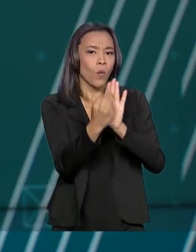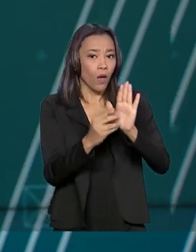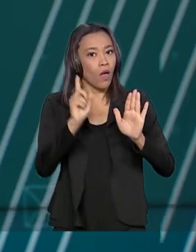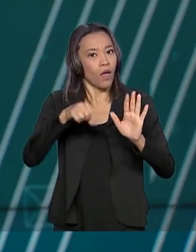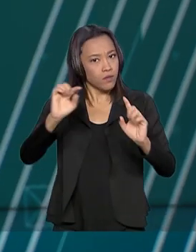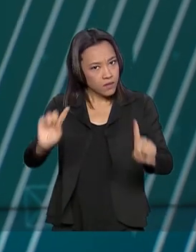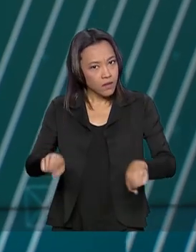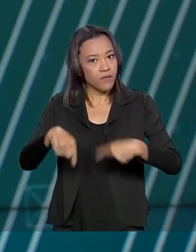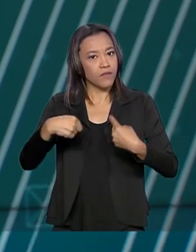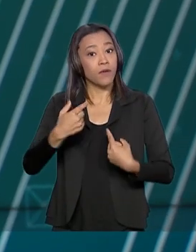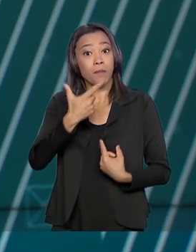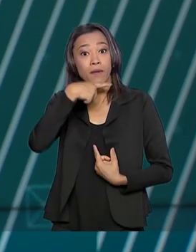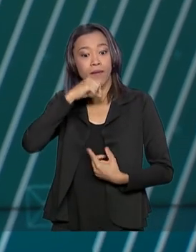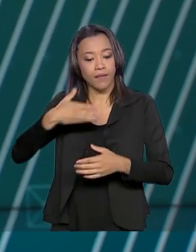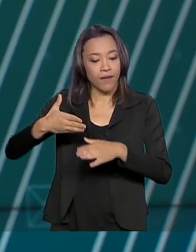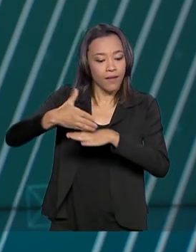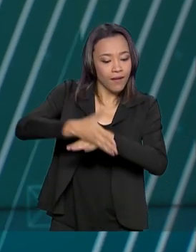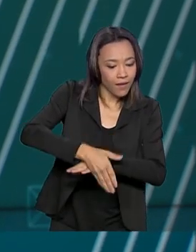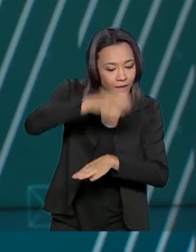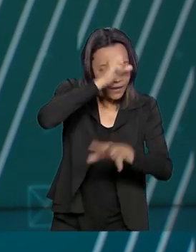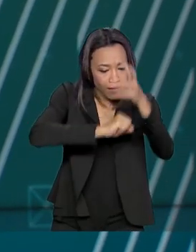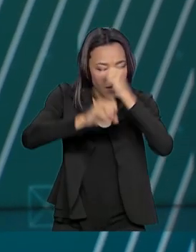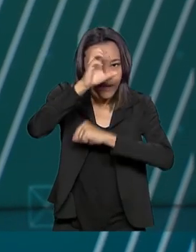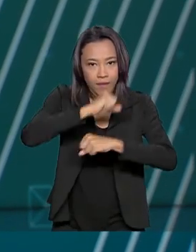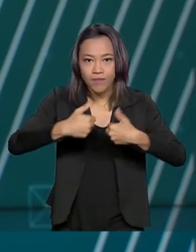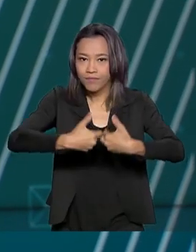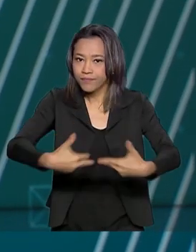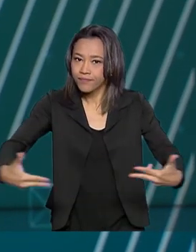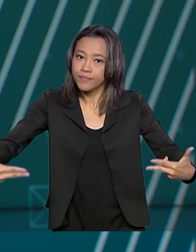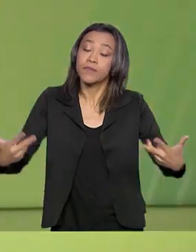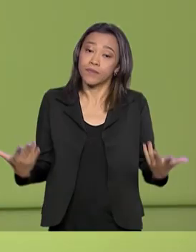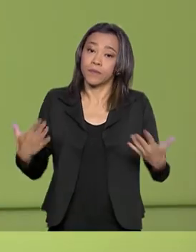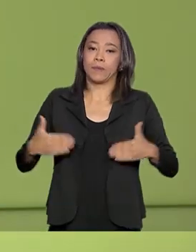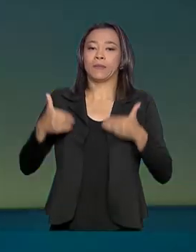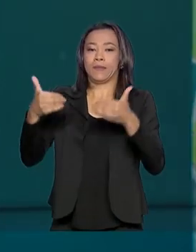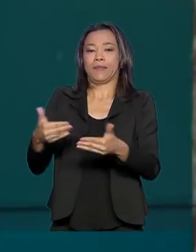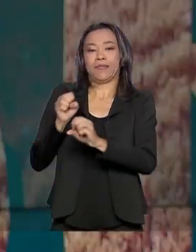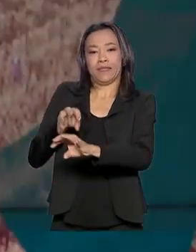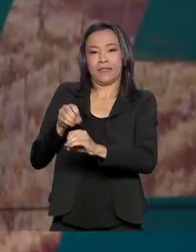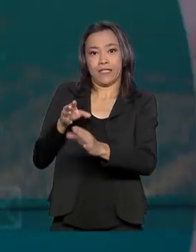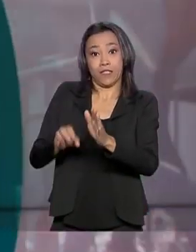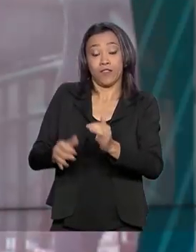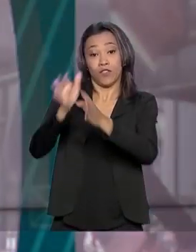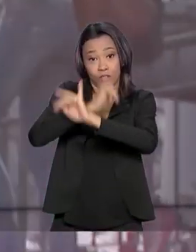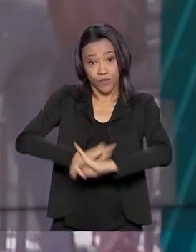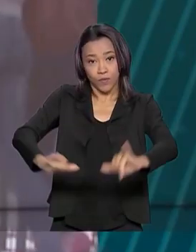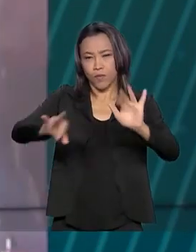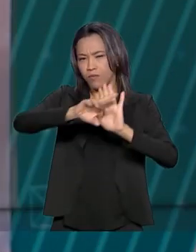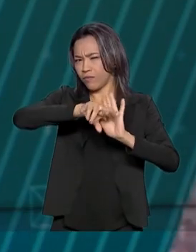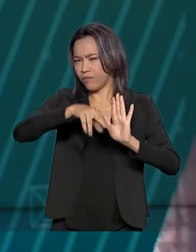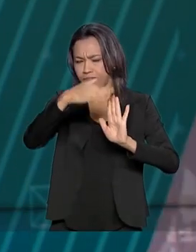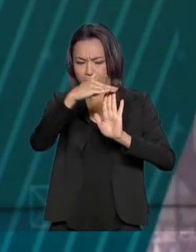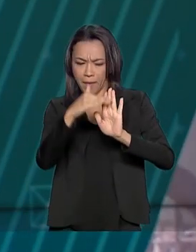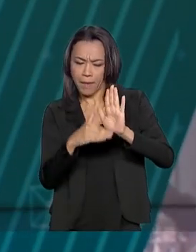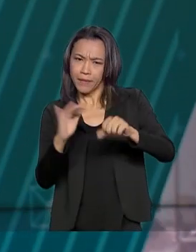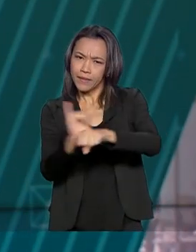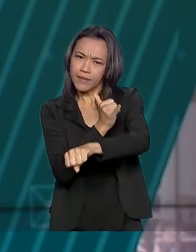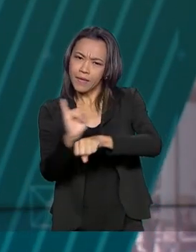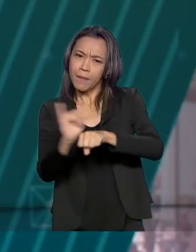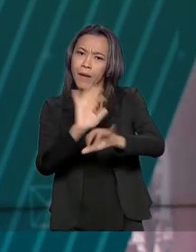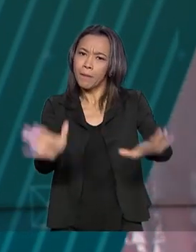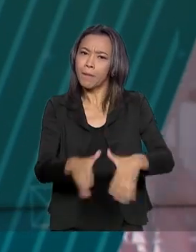desafios para quem está entrando no mundo das letras. O Ministério da Educação lançou uma série de medidas para melhorar a